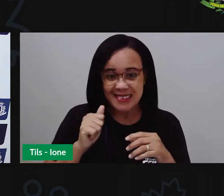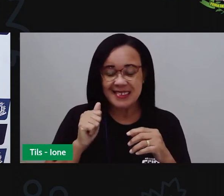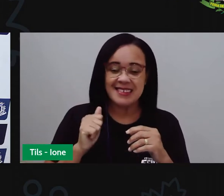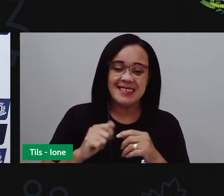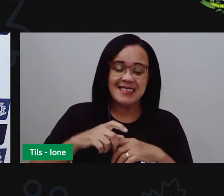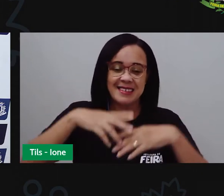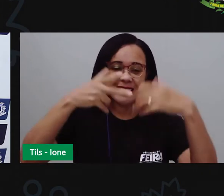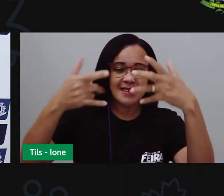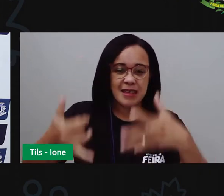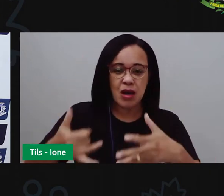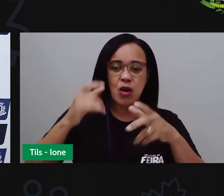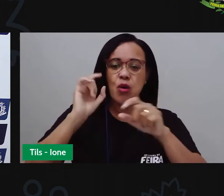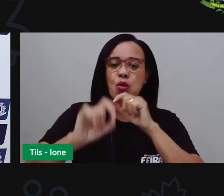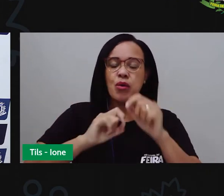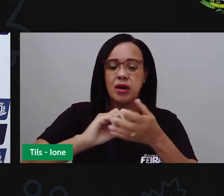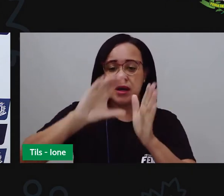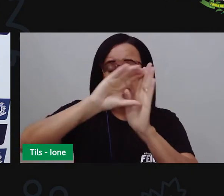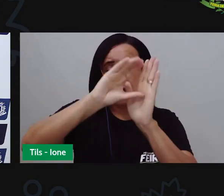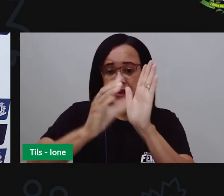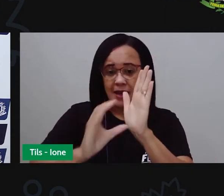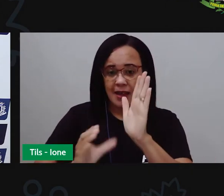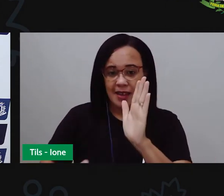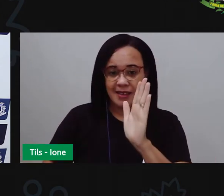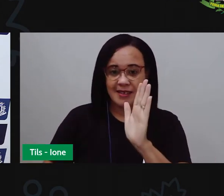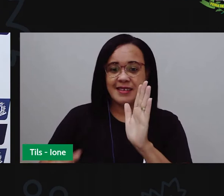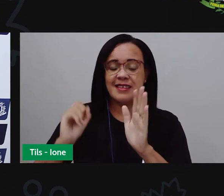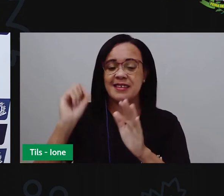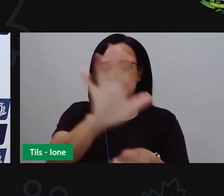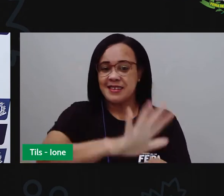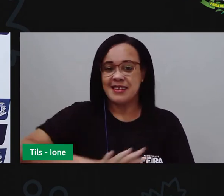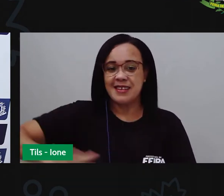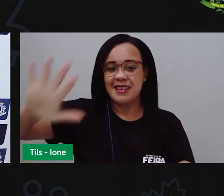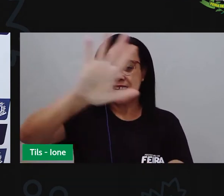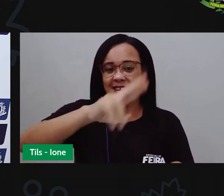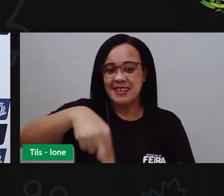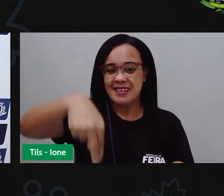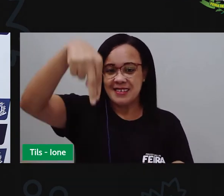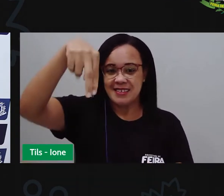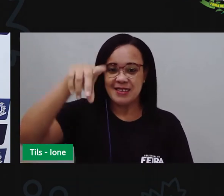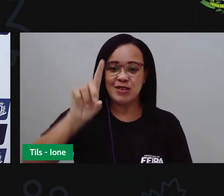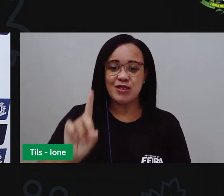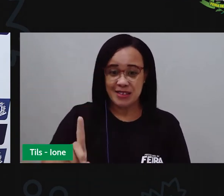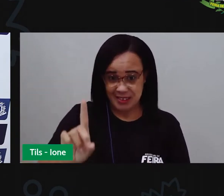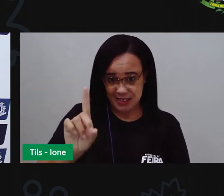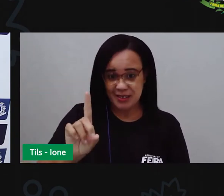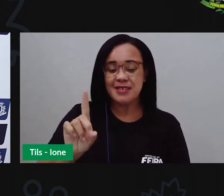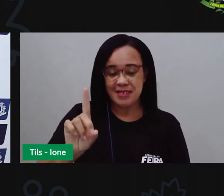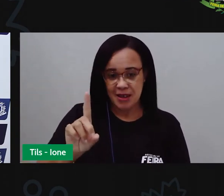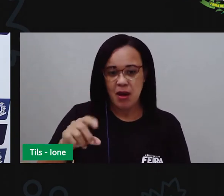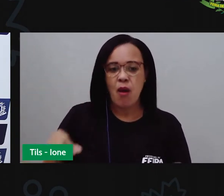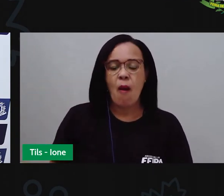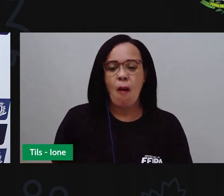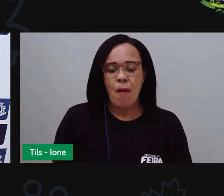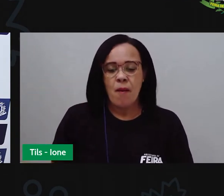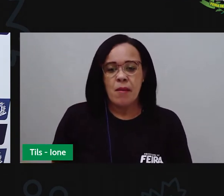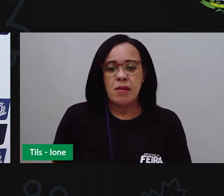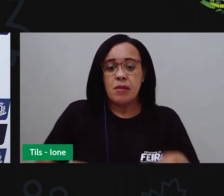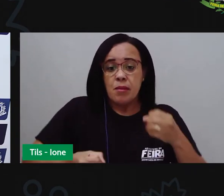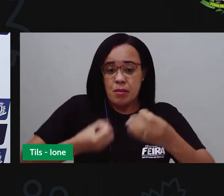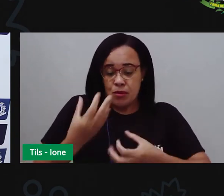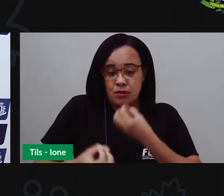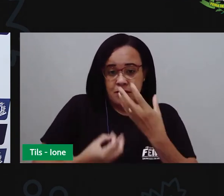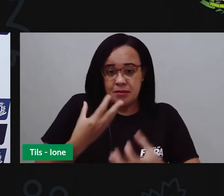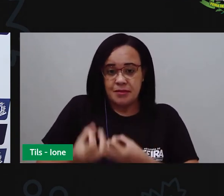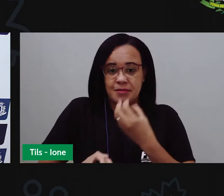de características aqui da região Nordeste, dos Nordestinos. É uma poesia